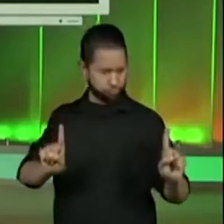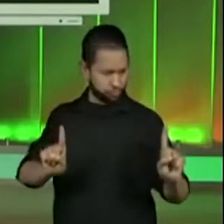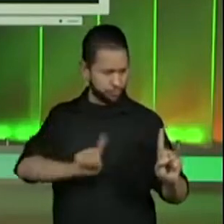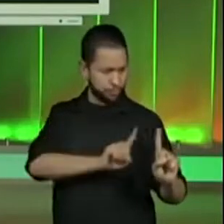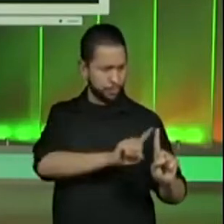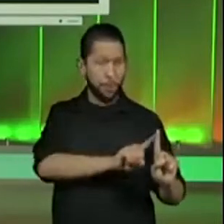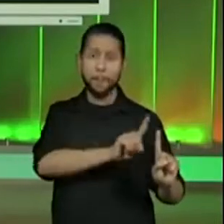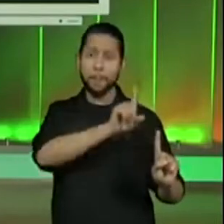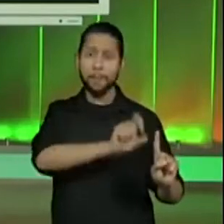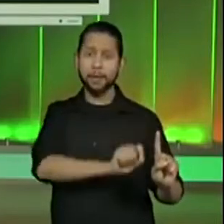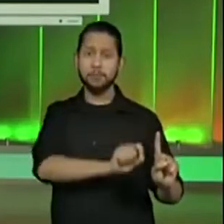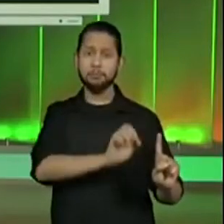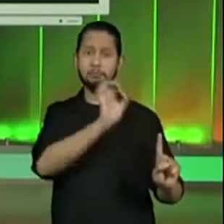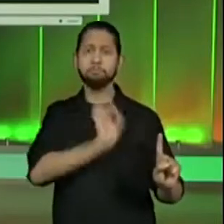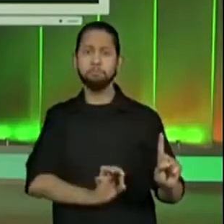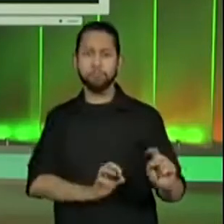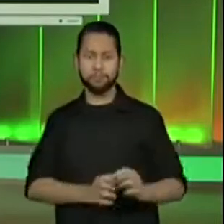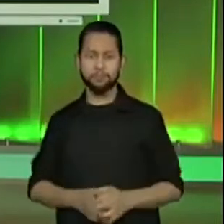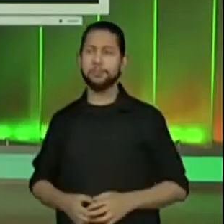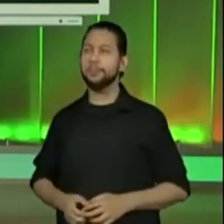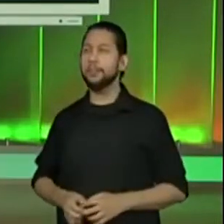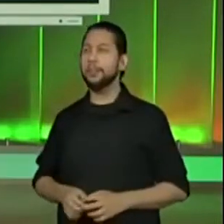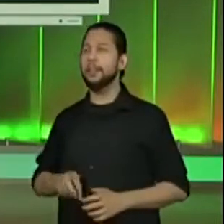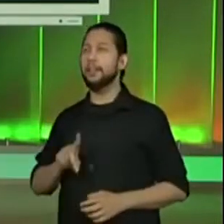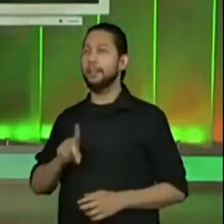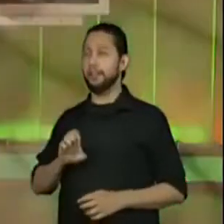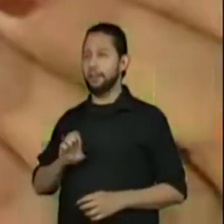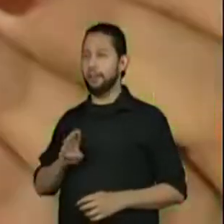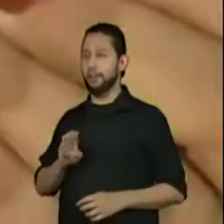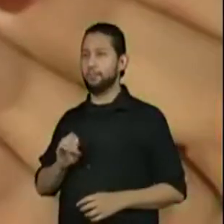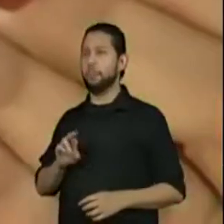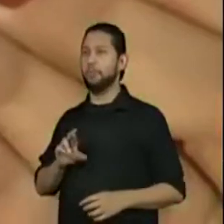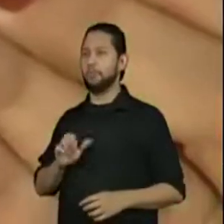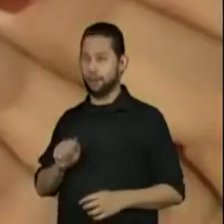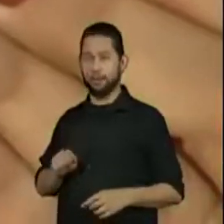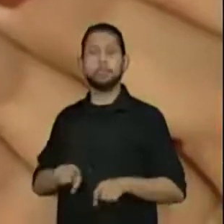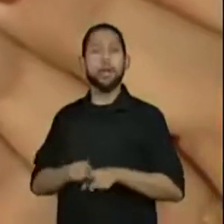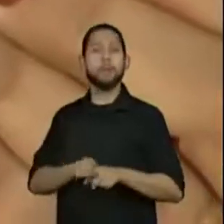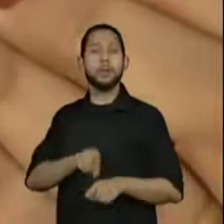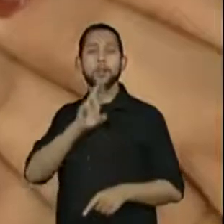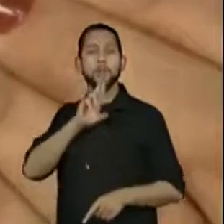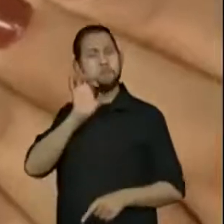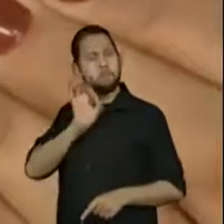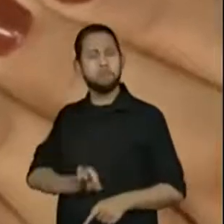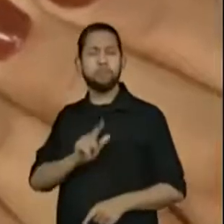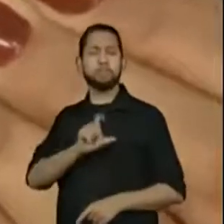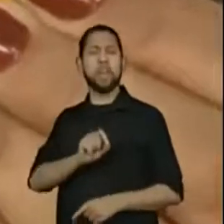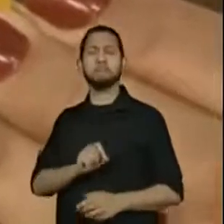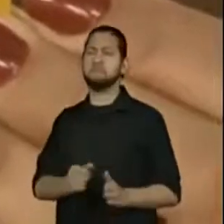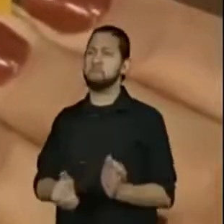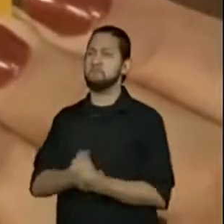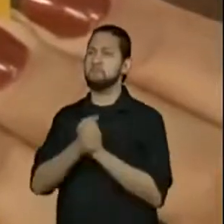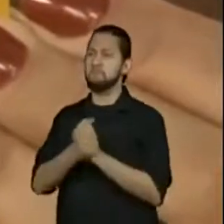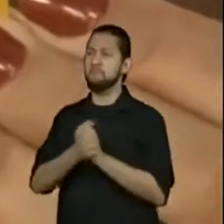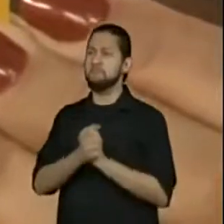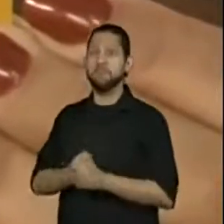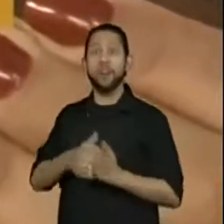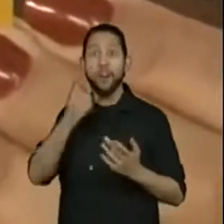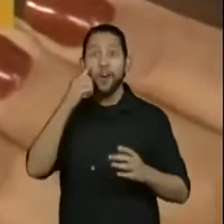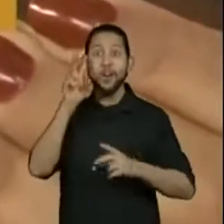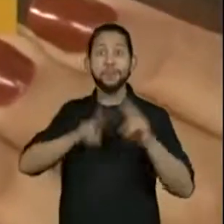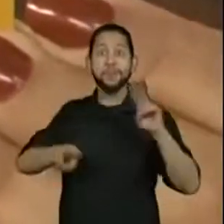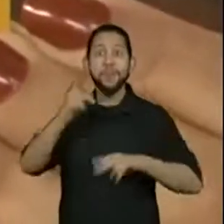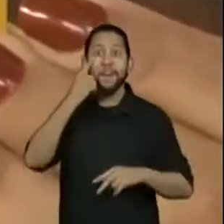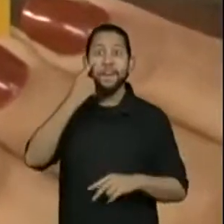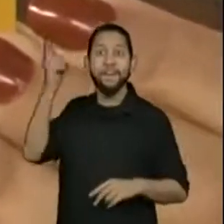Ó, a professora Valéria falou que a aluna Débora também falou 10 centímetros. Olha, agora dá para ver melhor,